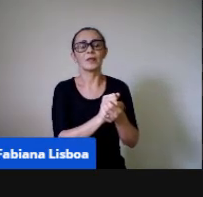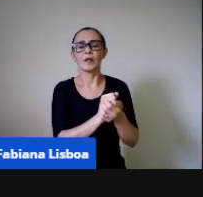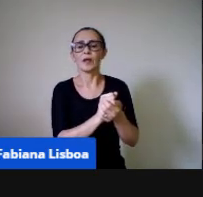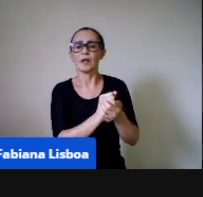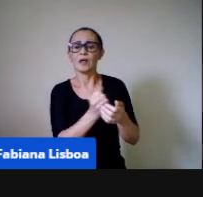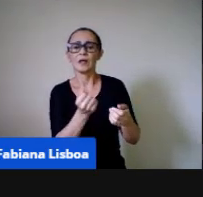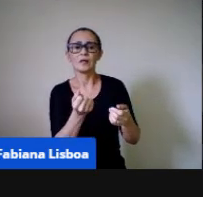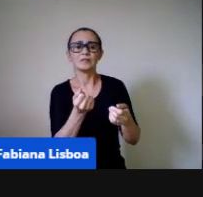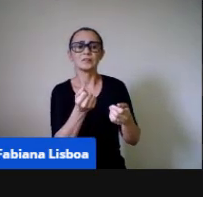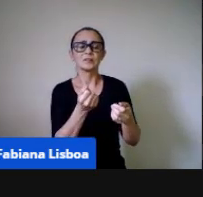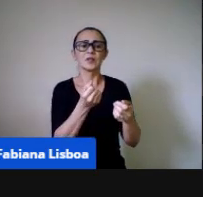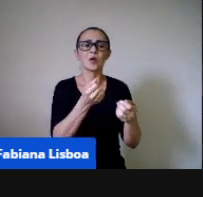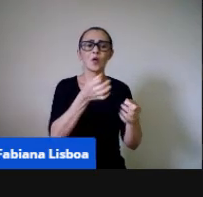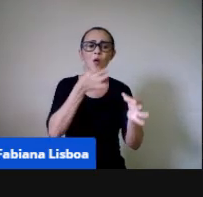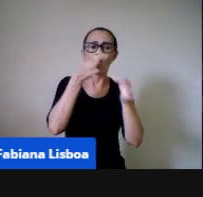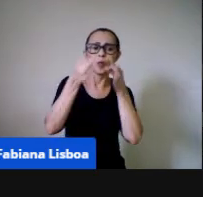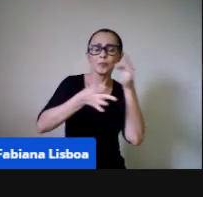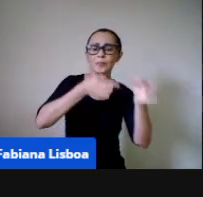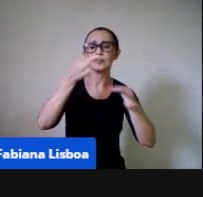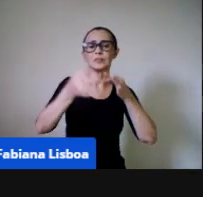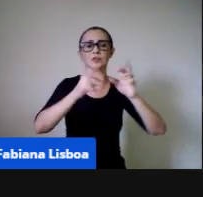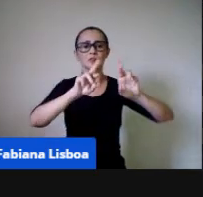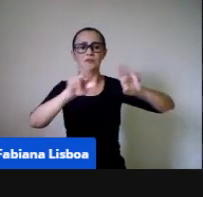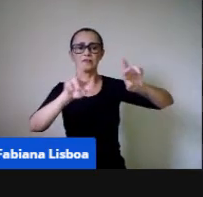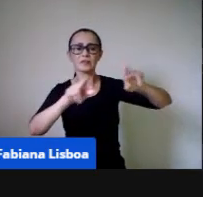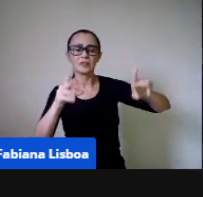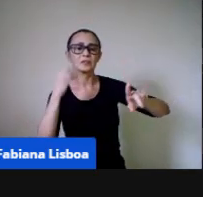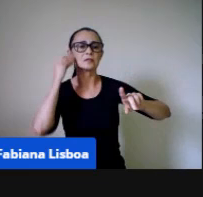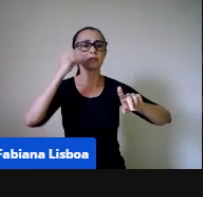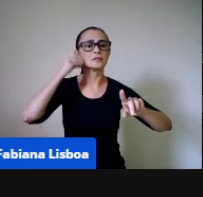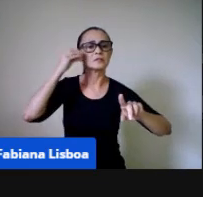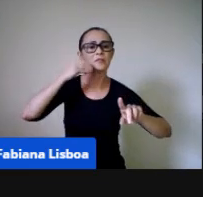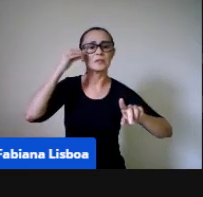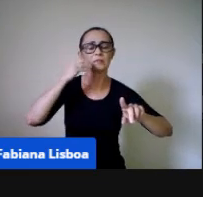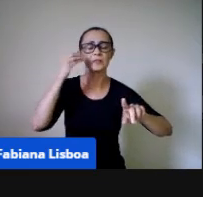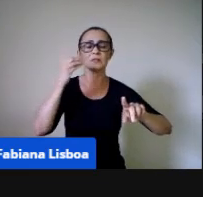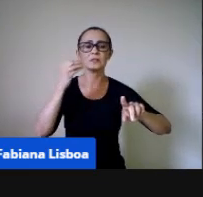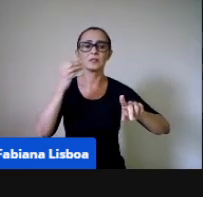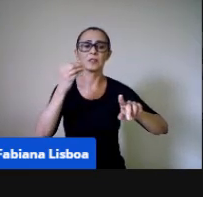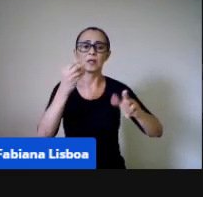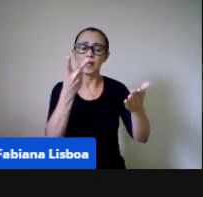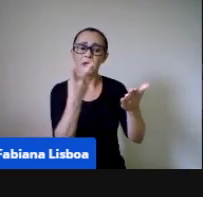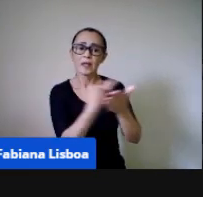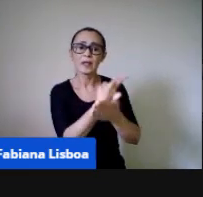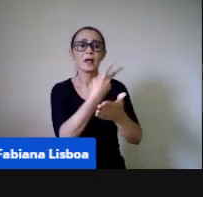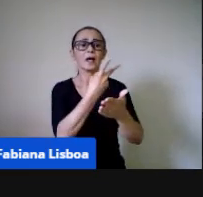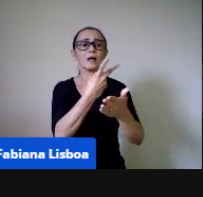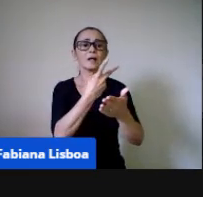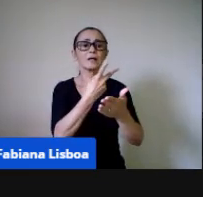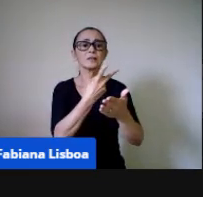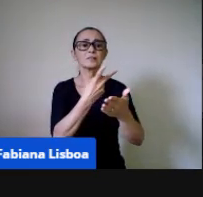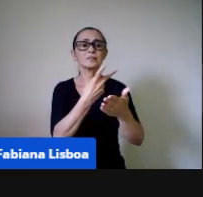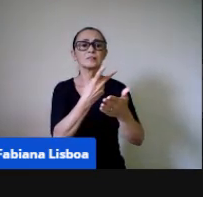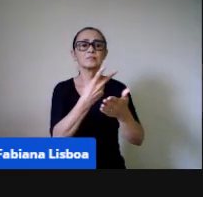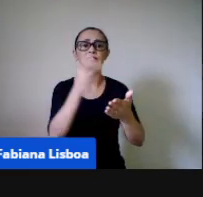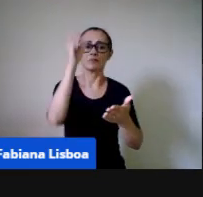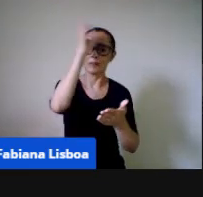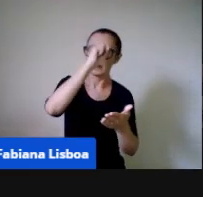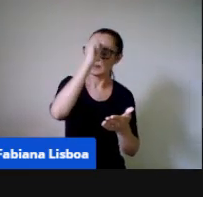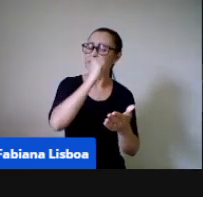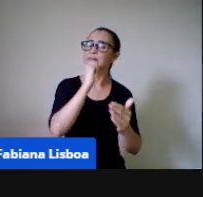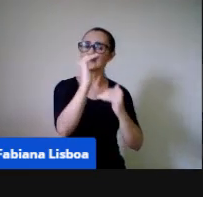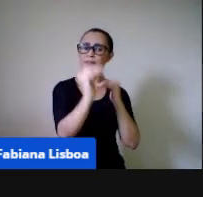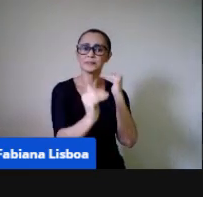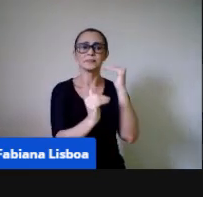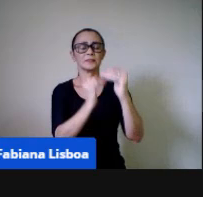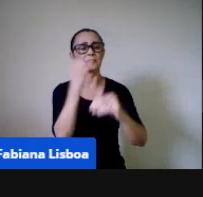opiniões diferentes, experimentar, errar nesse processo de aquisição desse conhecimento